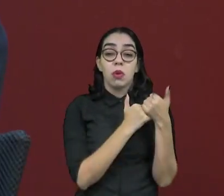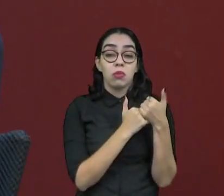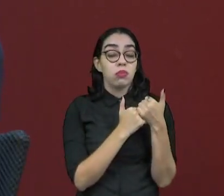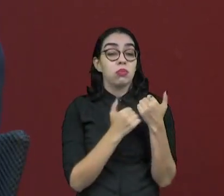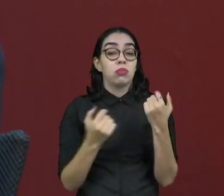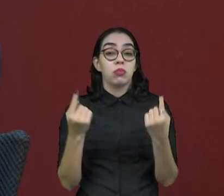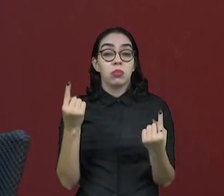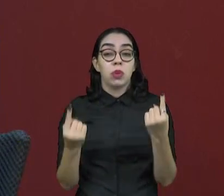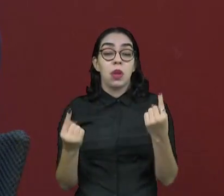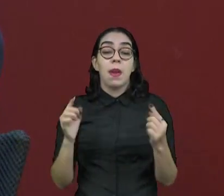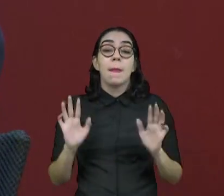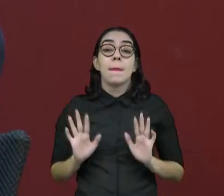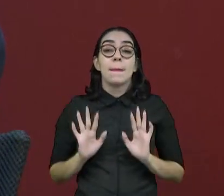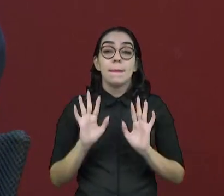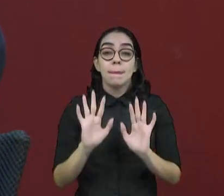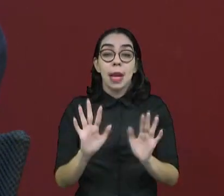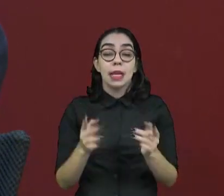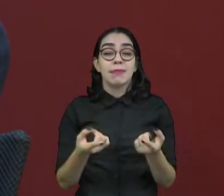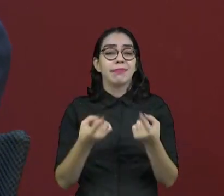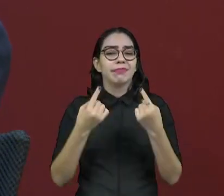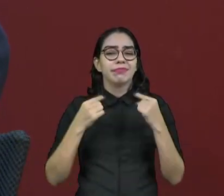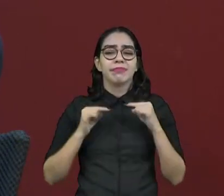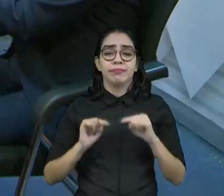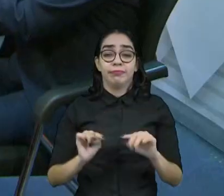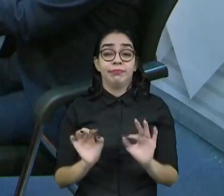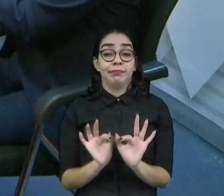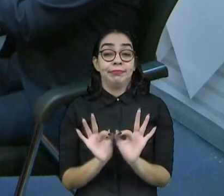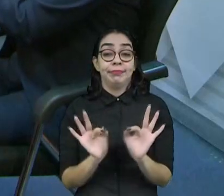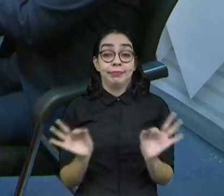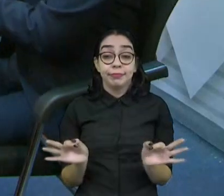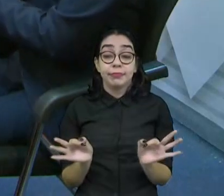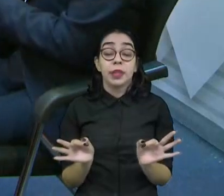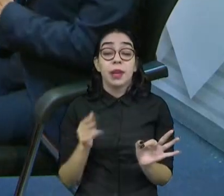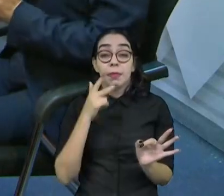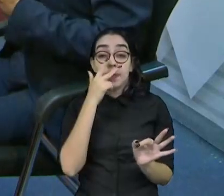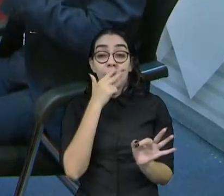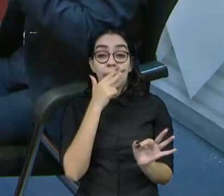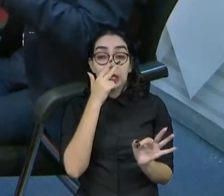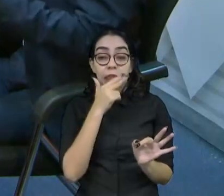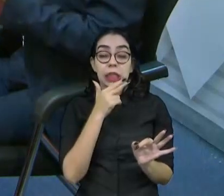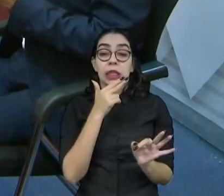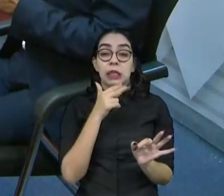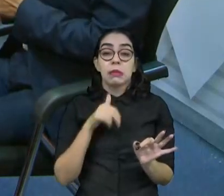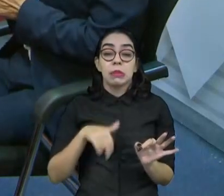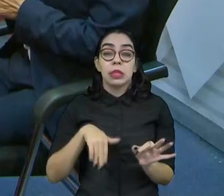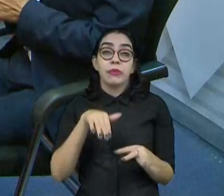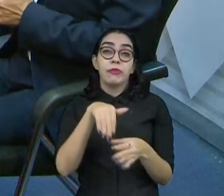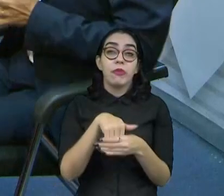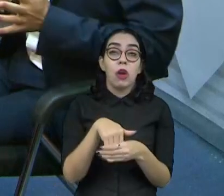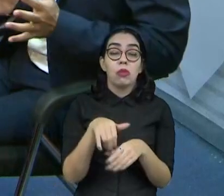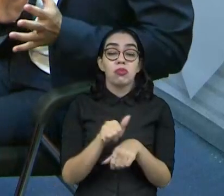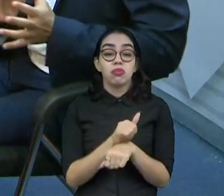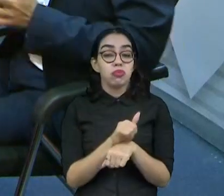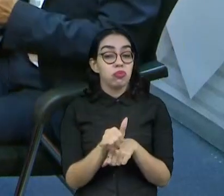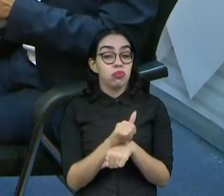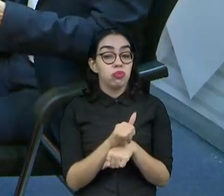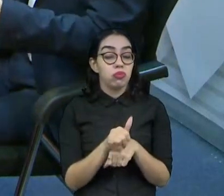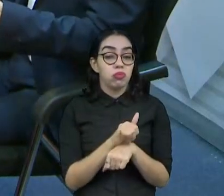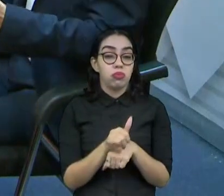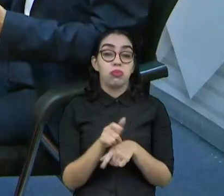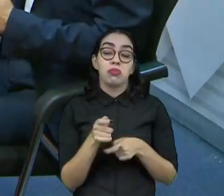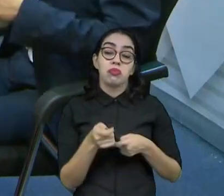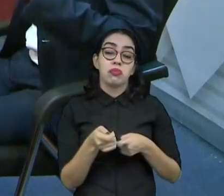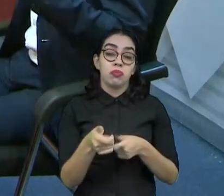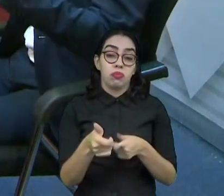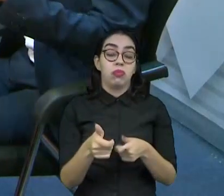de terceiro lugar, de terceira via, tendo a sua votação enxugada, que é aquele chamado, realmente, voto útil, voto estratégico. Então, muito provavelmente o quê?